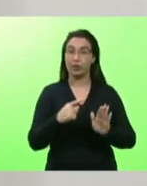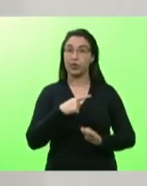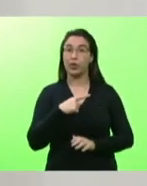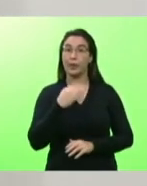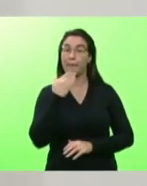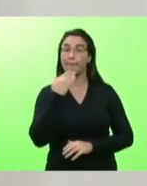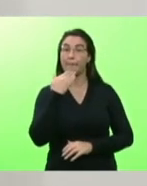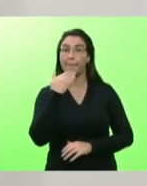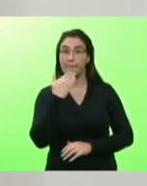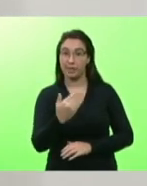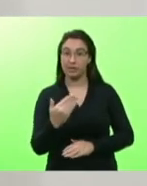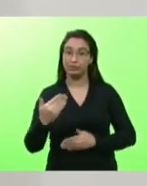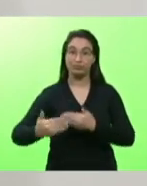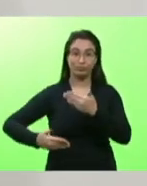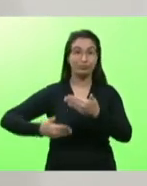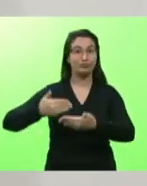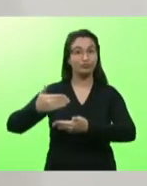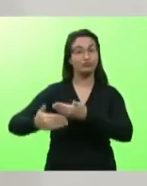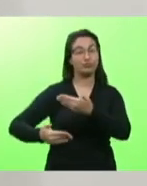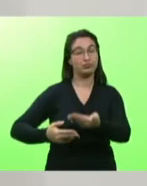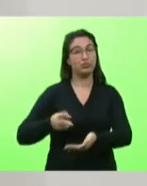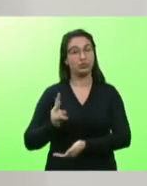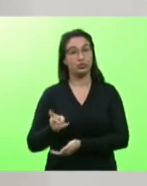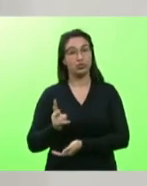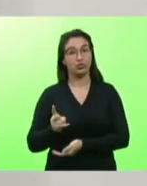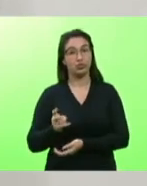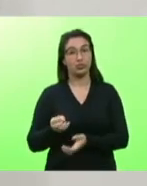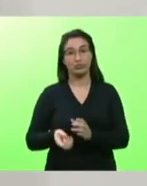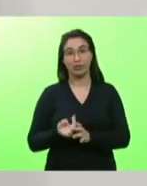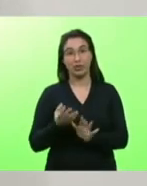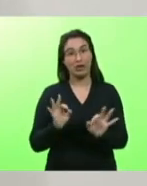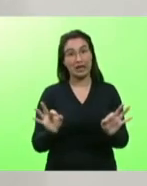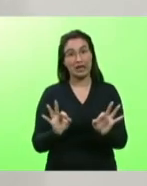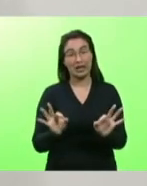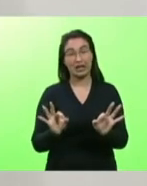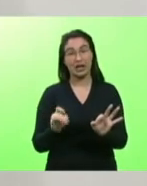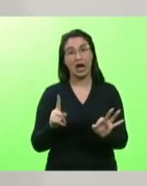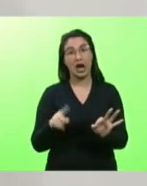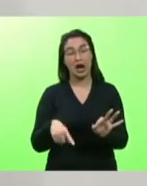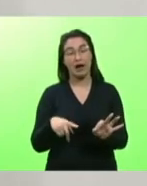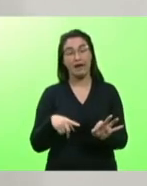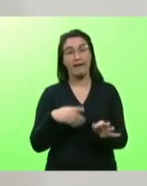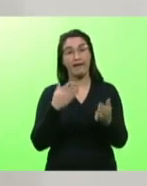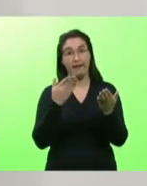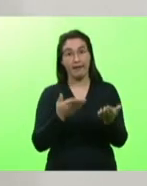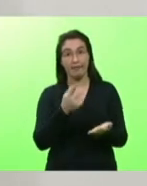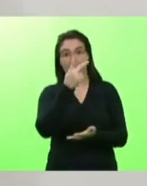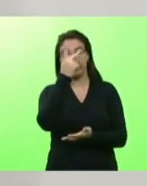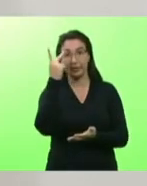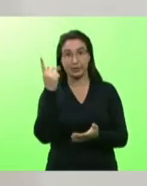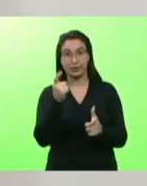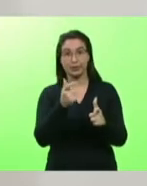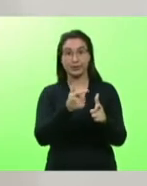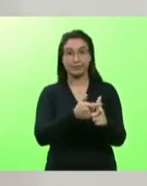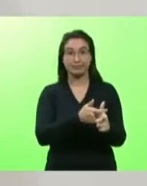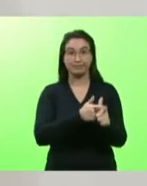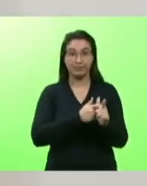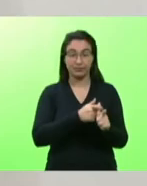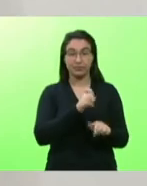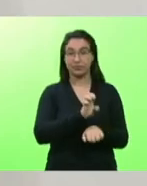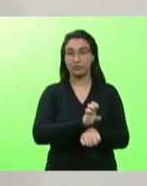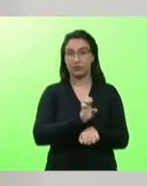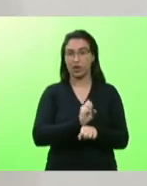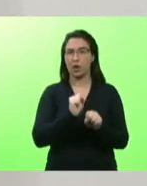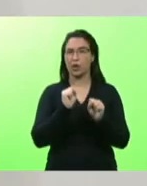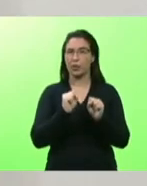tramite e não e não criou esse eco que é relacionado a quem está devendo para o Estado que parcele a gente